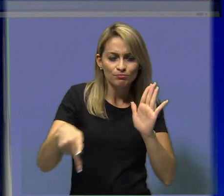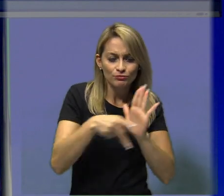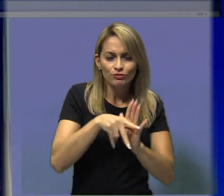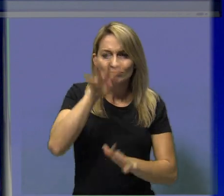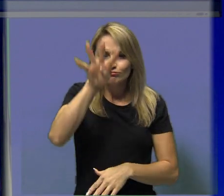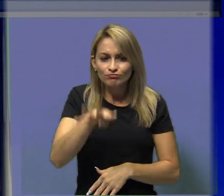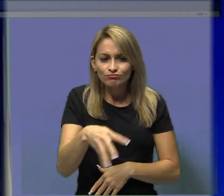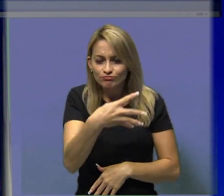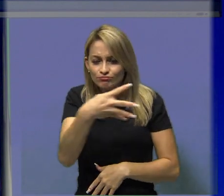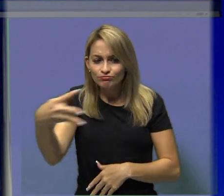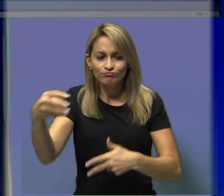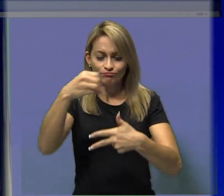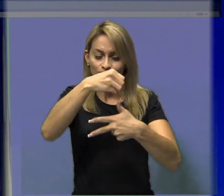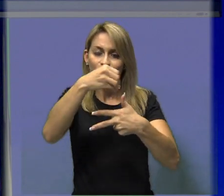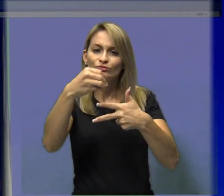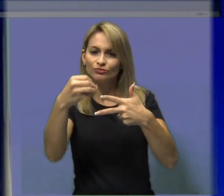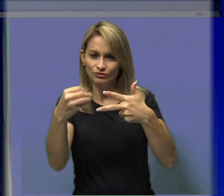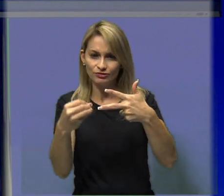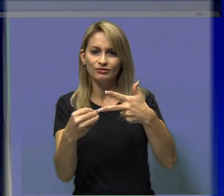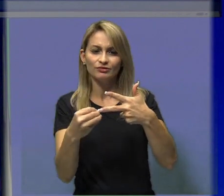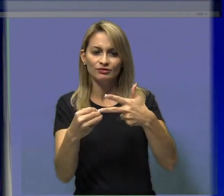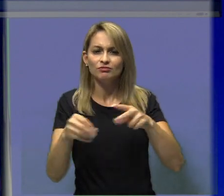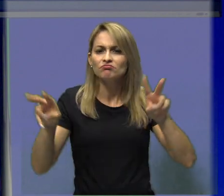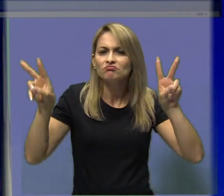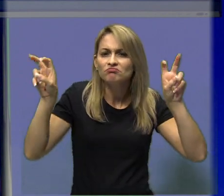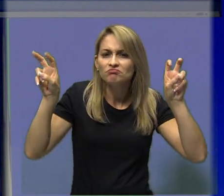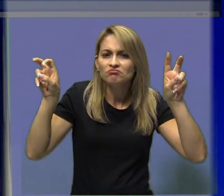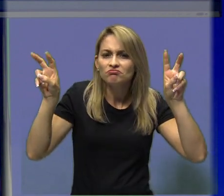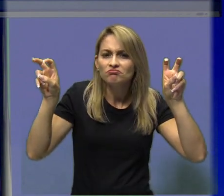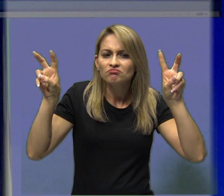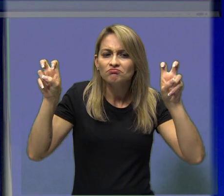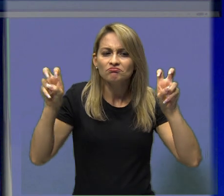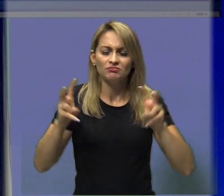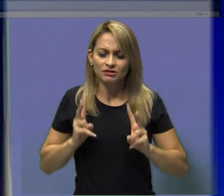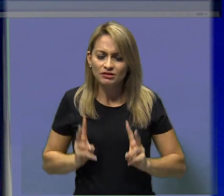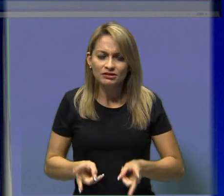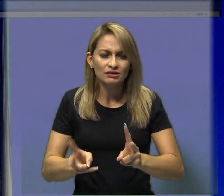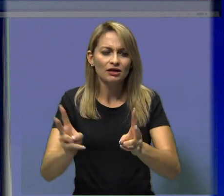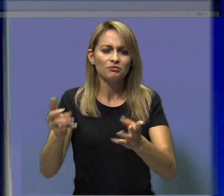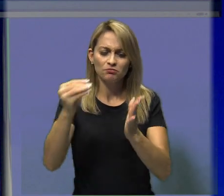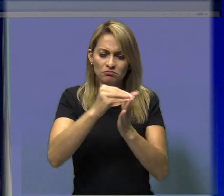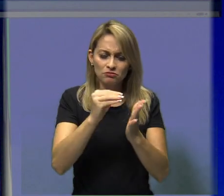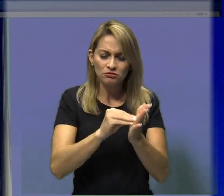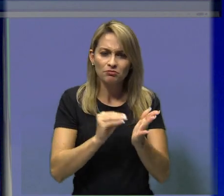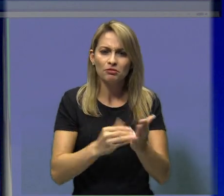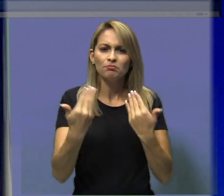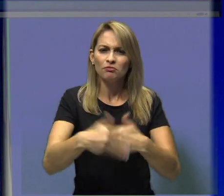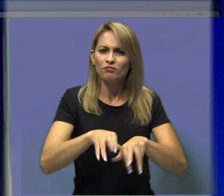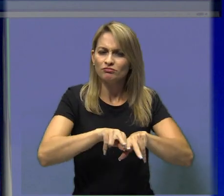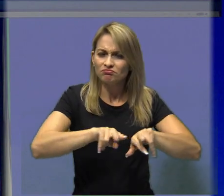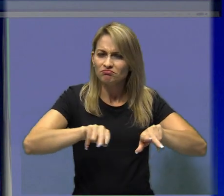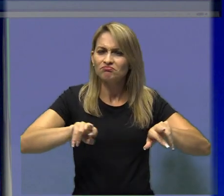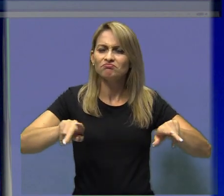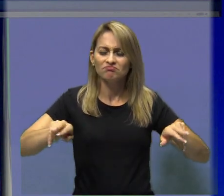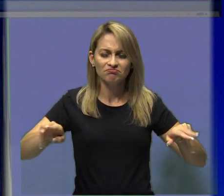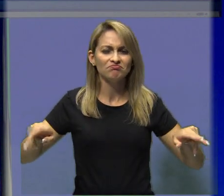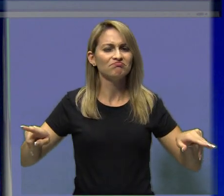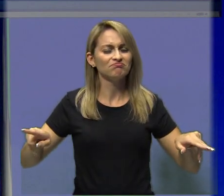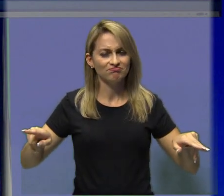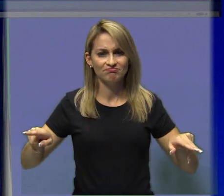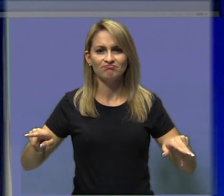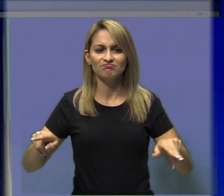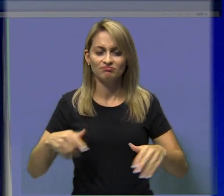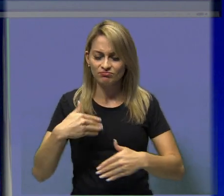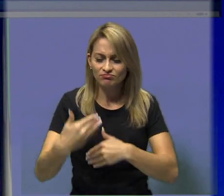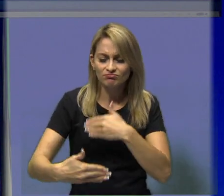matriz do Enem. Esse tema é muito importante e recorrente nas provas do Enem. Ele sempre cai, ele é um tema